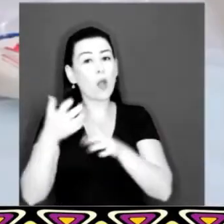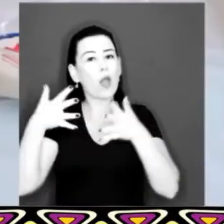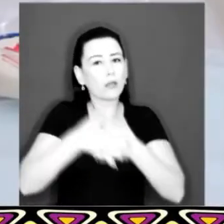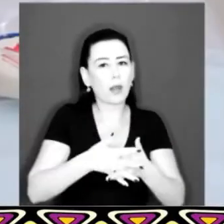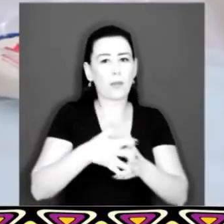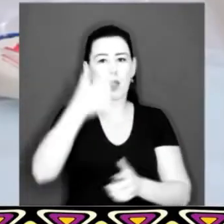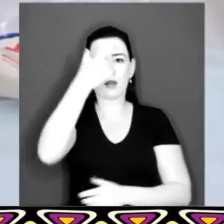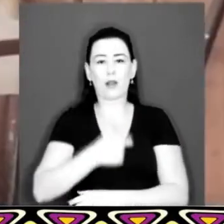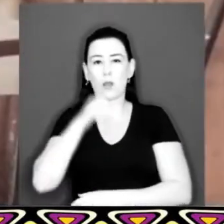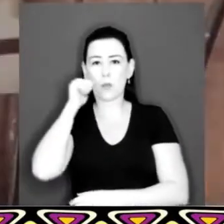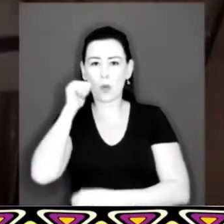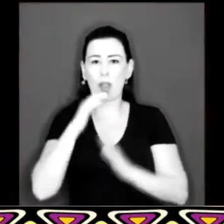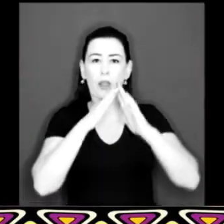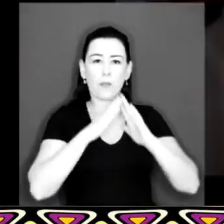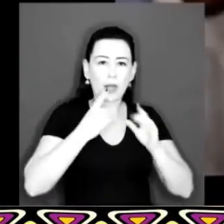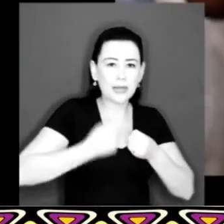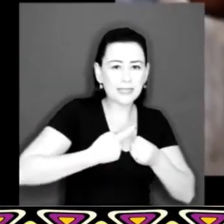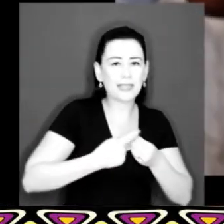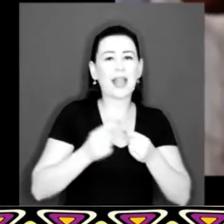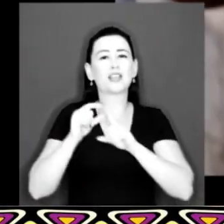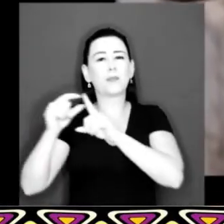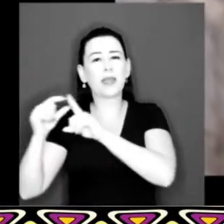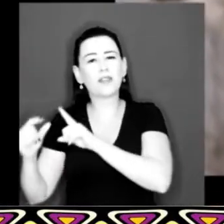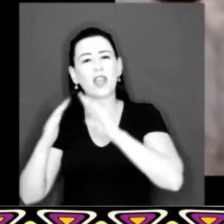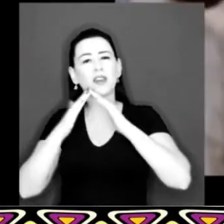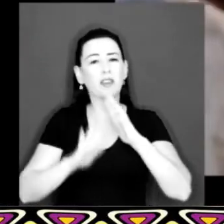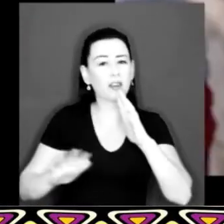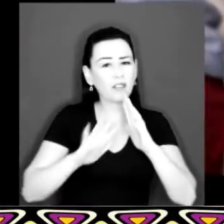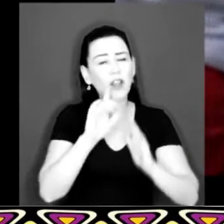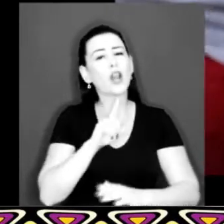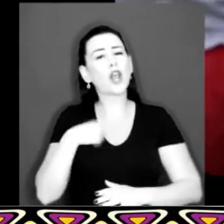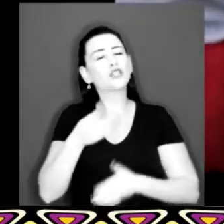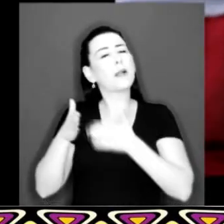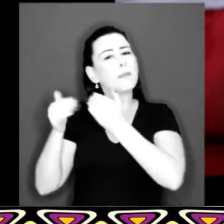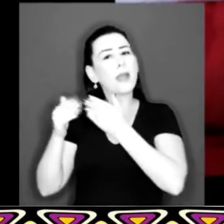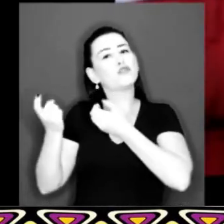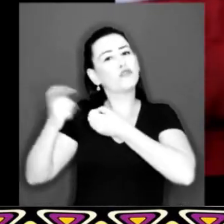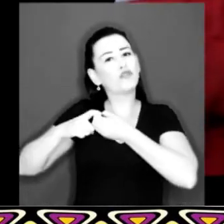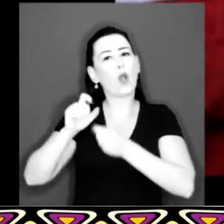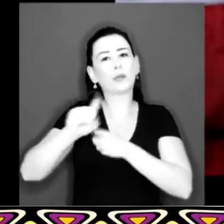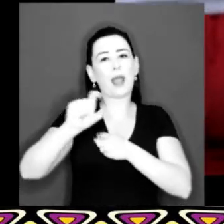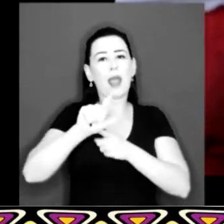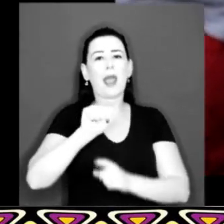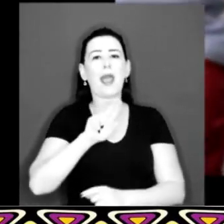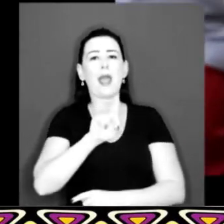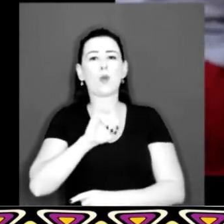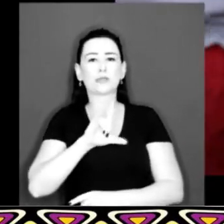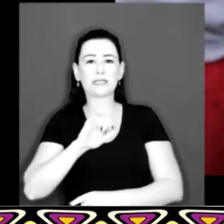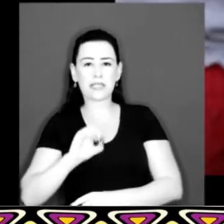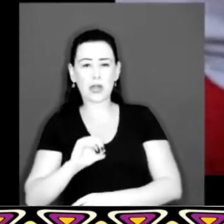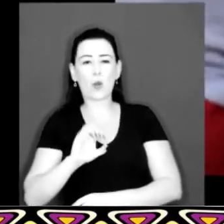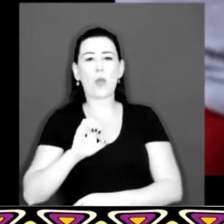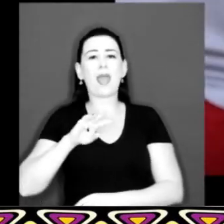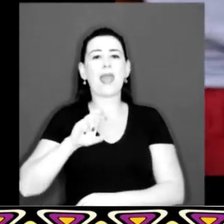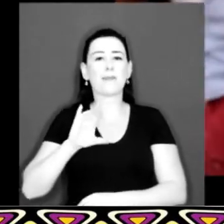cidade E das periferias Exigimos a volta do auxílio emergencial Que foi uma vitória do povo